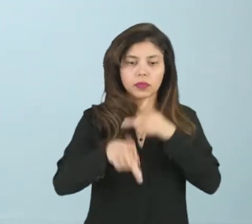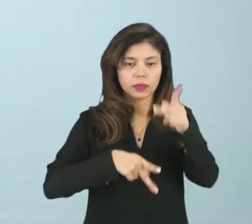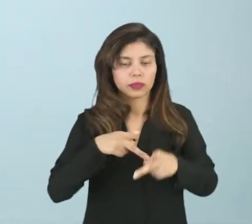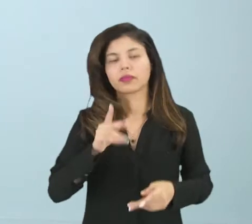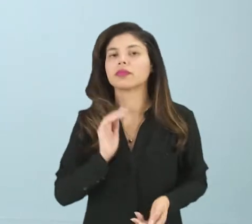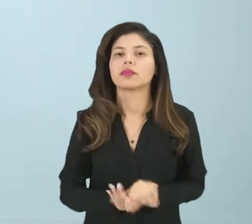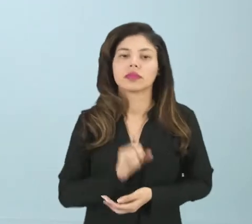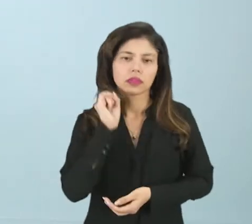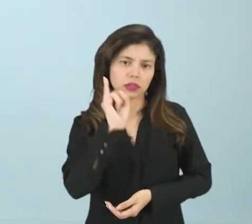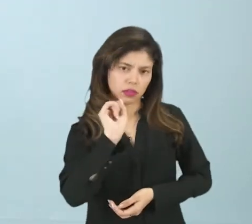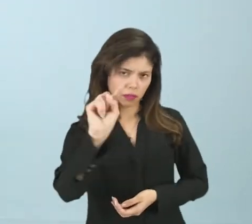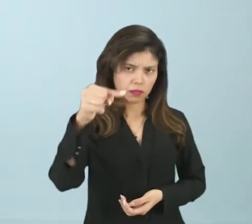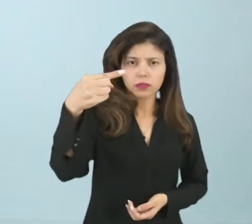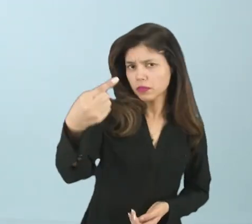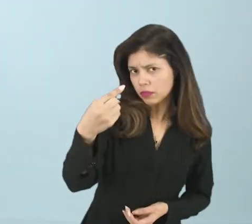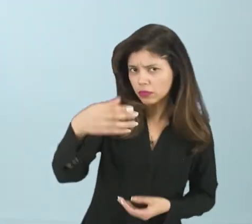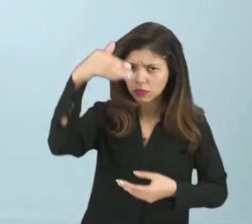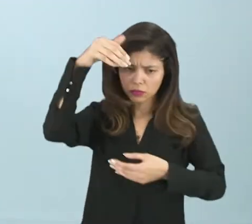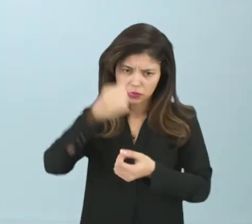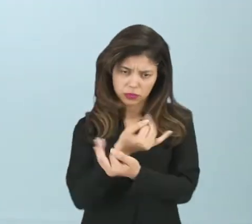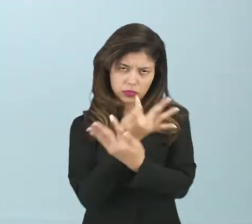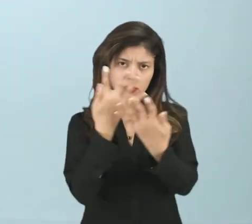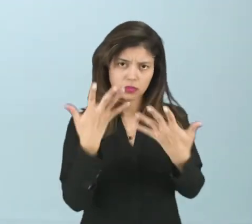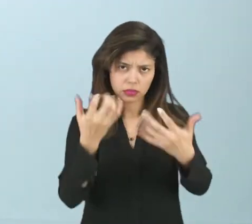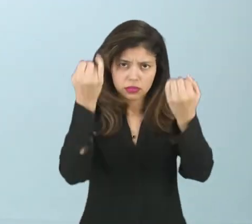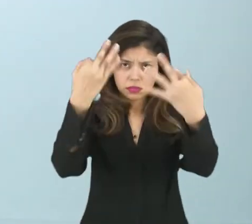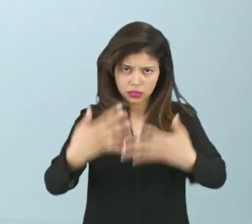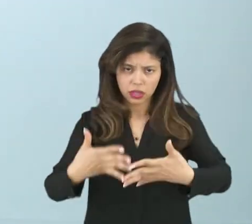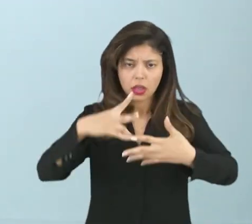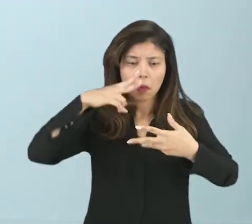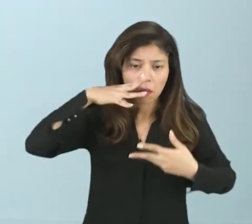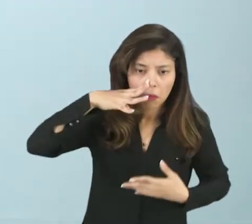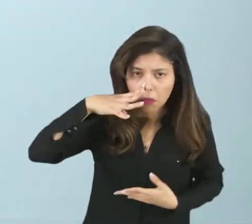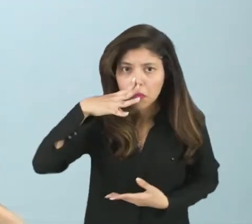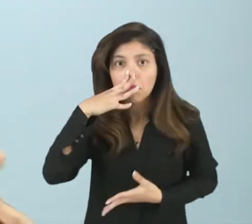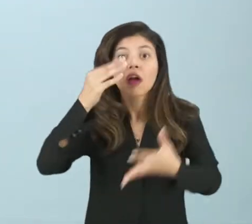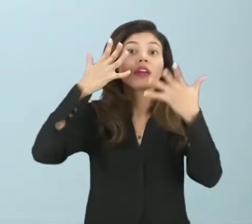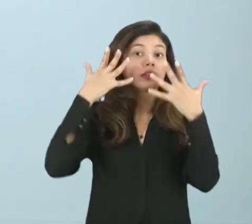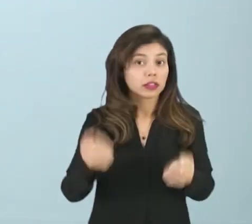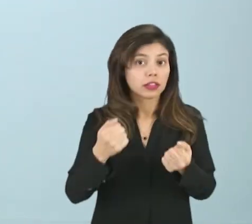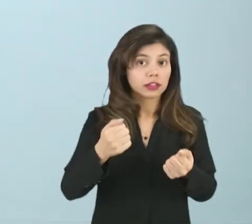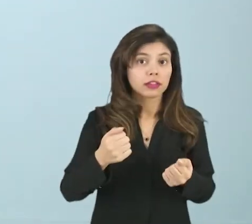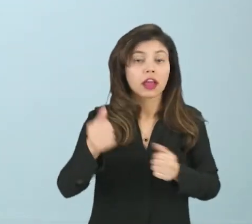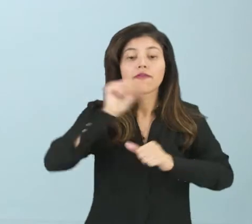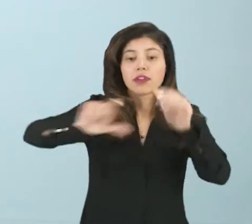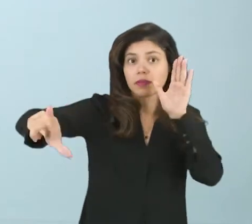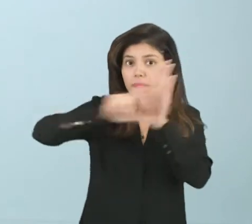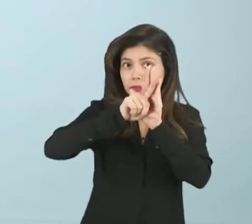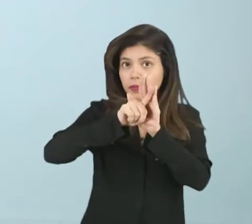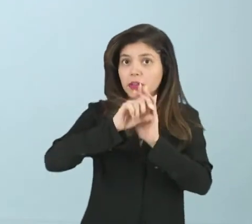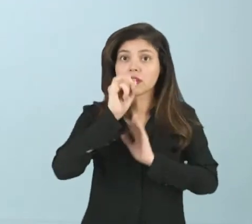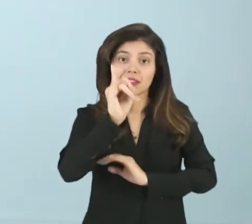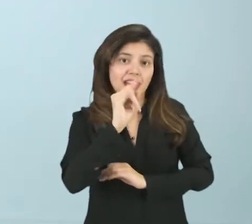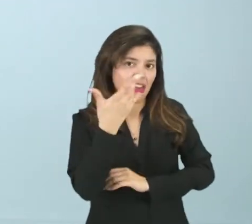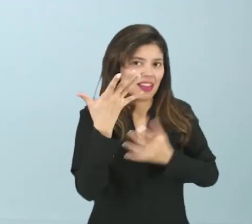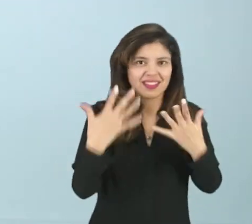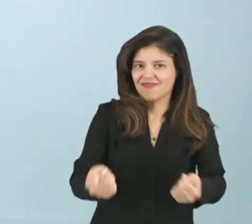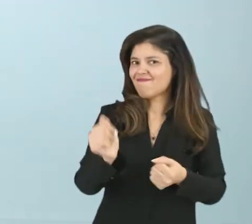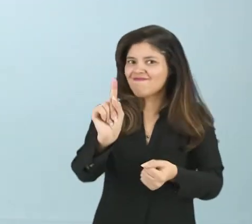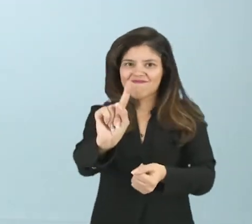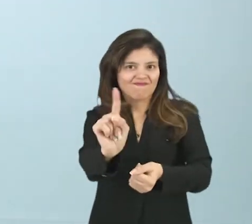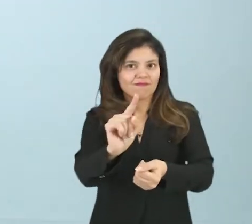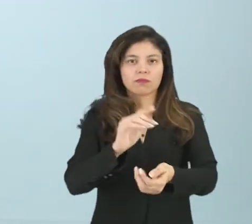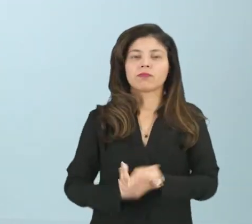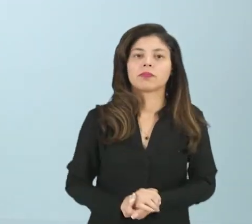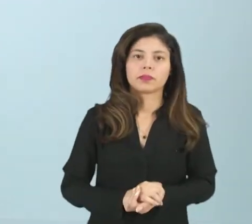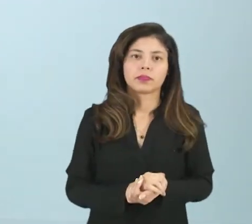se aquilo que foi colocado e apreciado pela população for aprovado, vira lei. E caso, se ela não for, ela